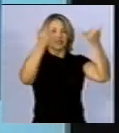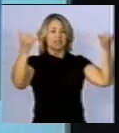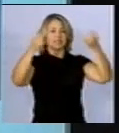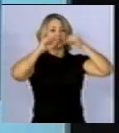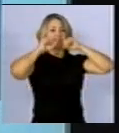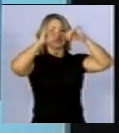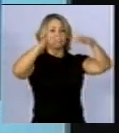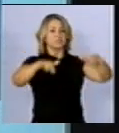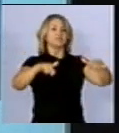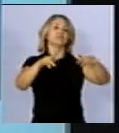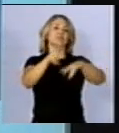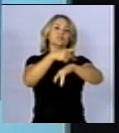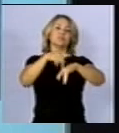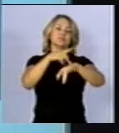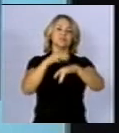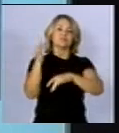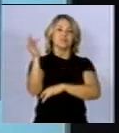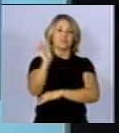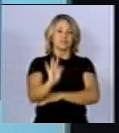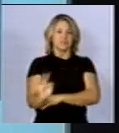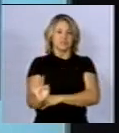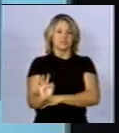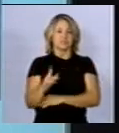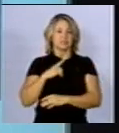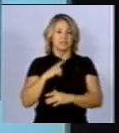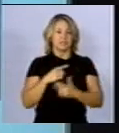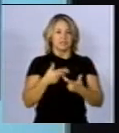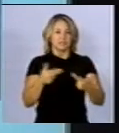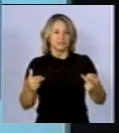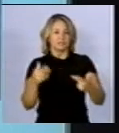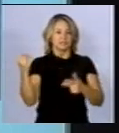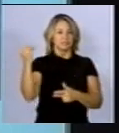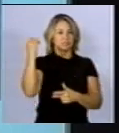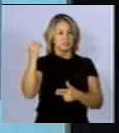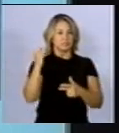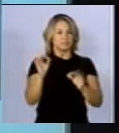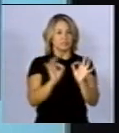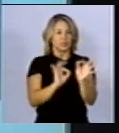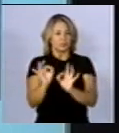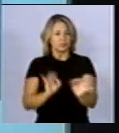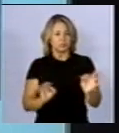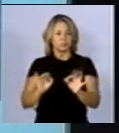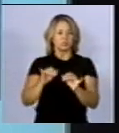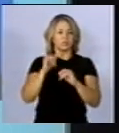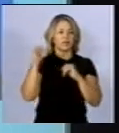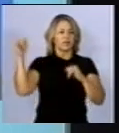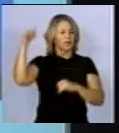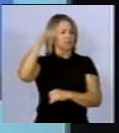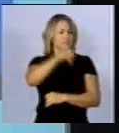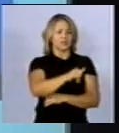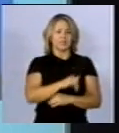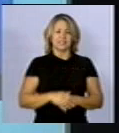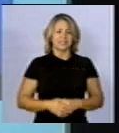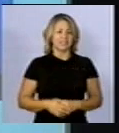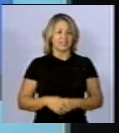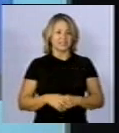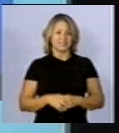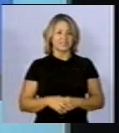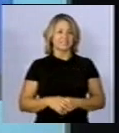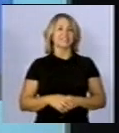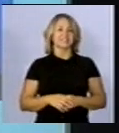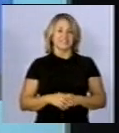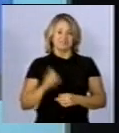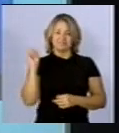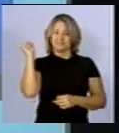padrão, veremos que é exatamente o mesmo que nós vimos antes. Quer dizer, são linhas metálicas, teraliçadas metálicas, linhas aéreas. Aqui, exemplos de linhas de transmissão na Grã